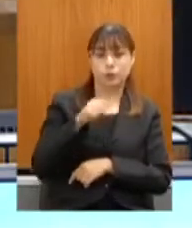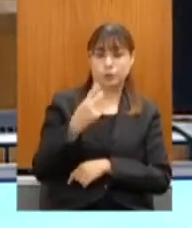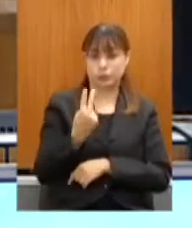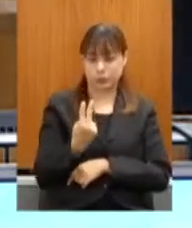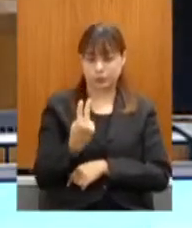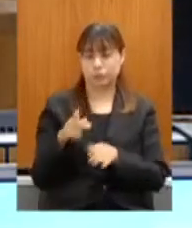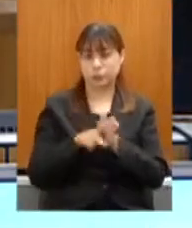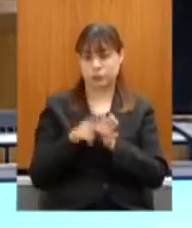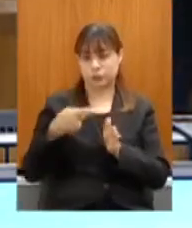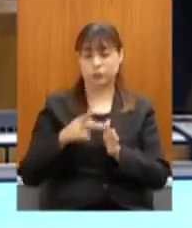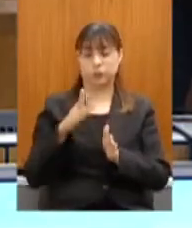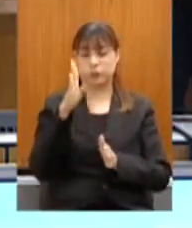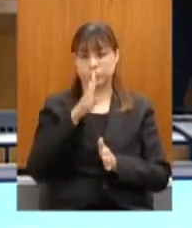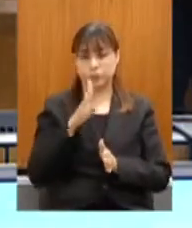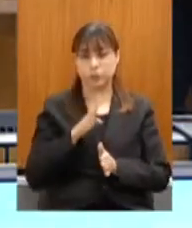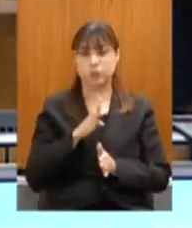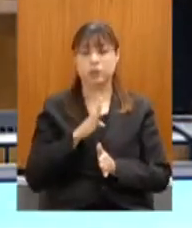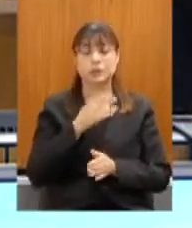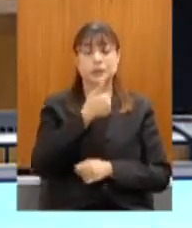Brasil, o destino,